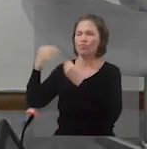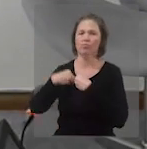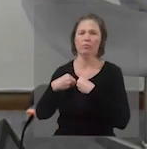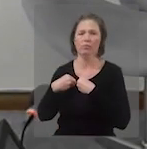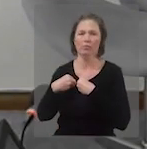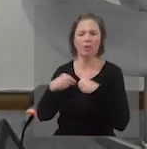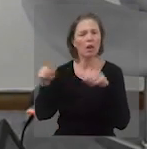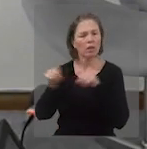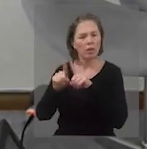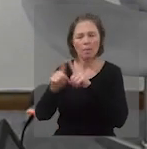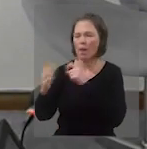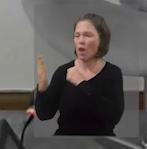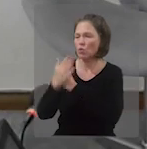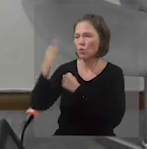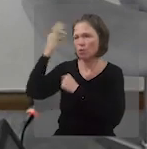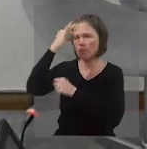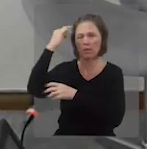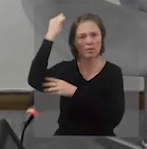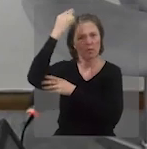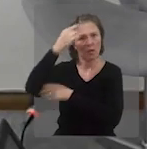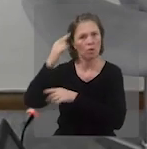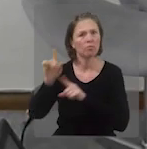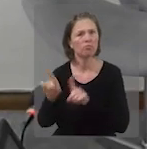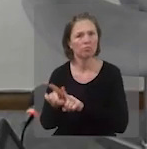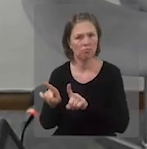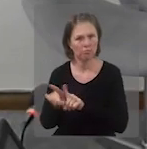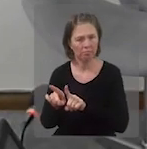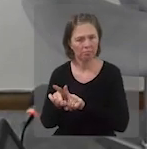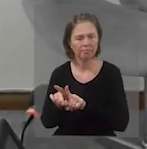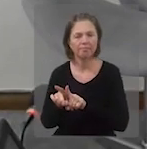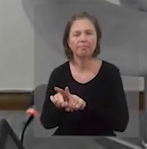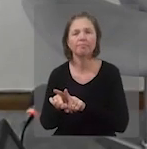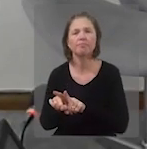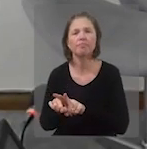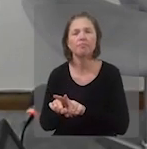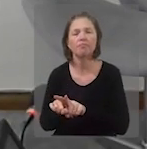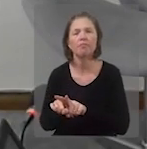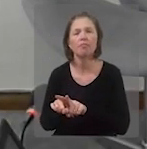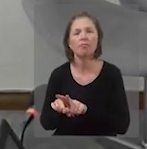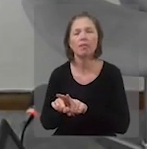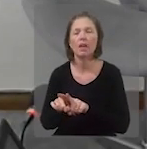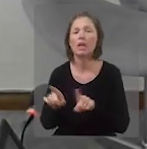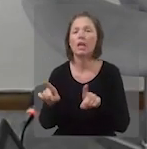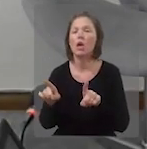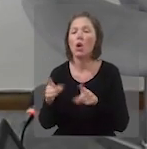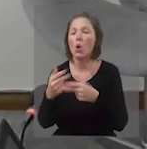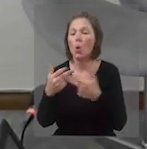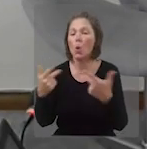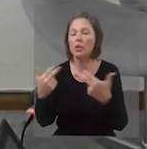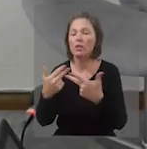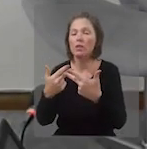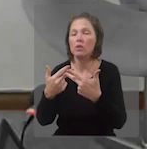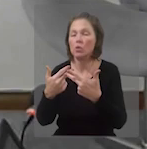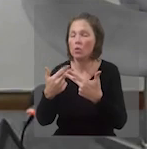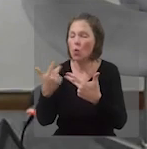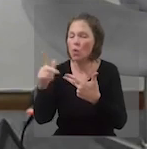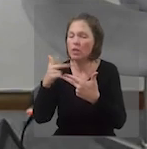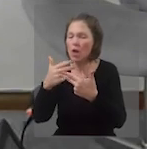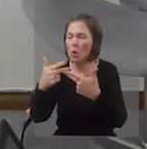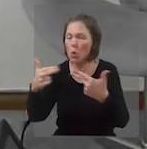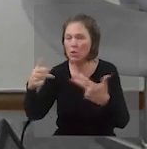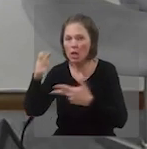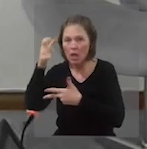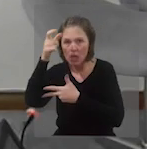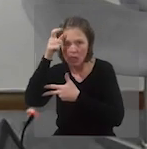da assistência do Espírito Santo. E uma questão que você mencionou, pastor, a culpa, o